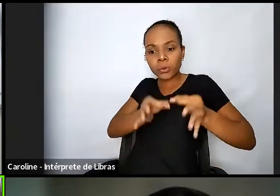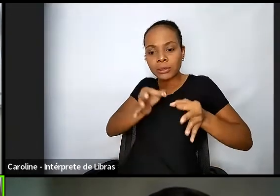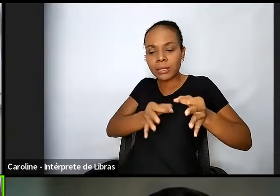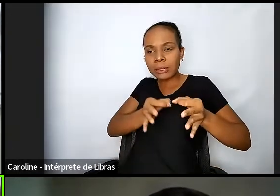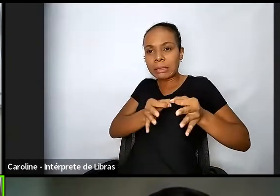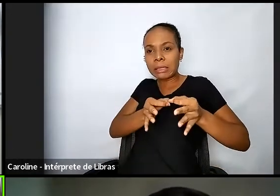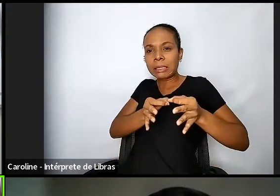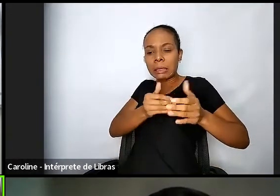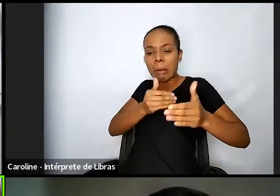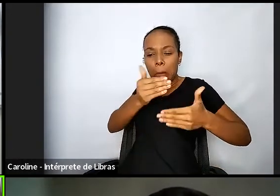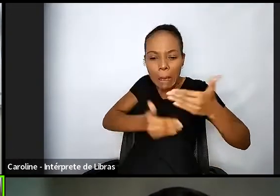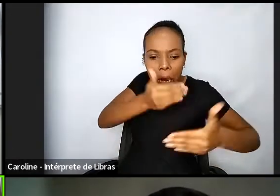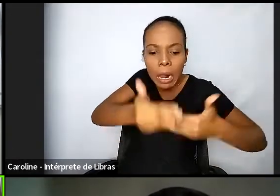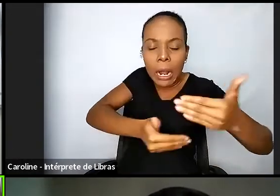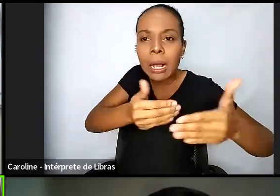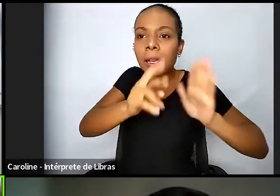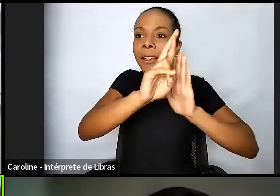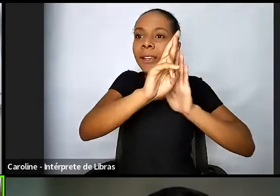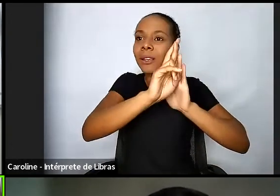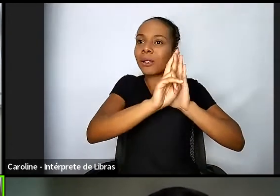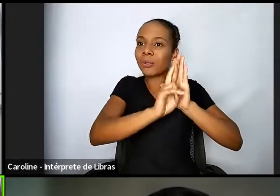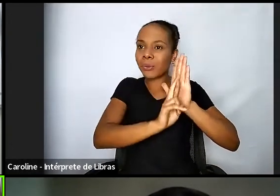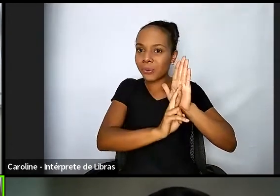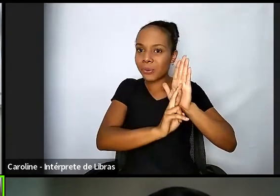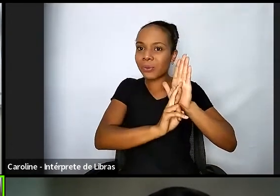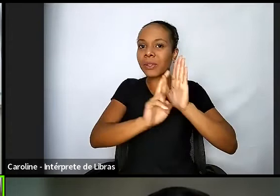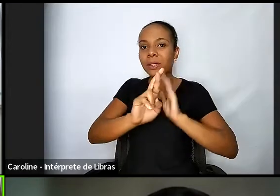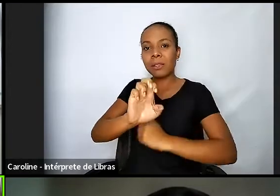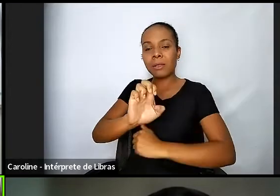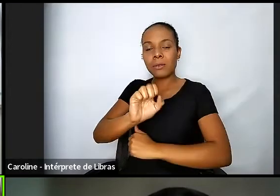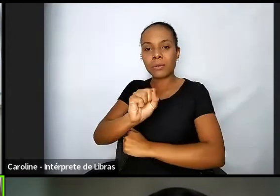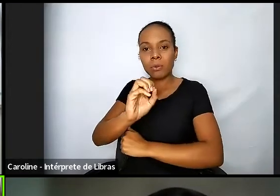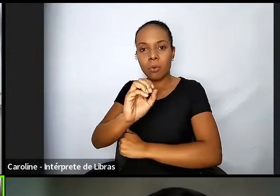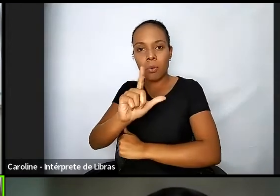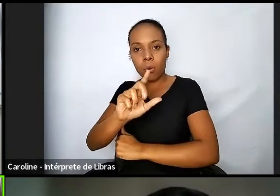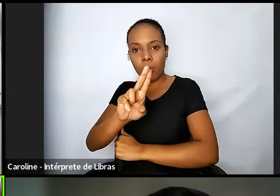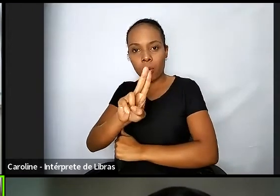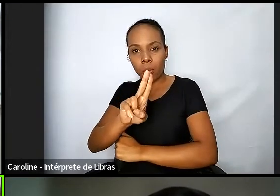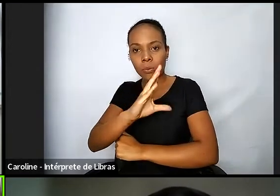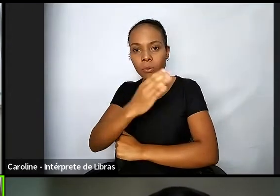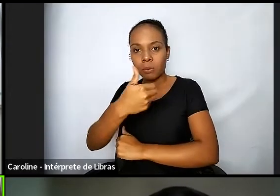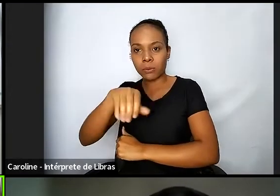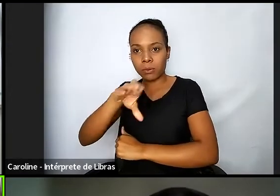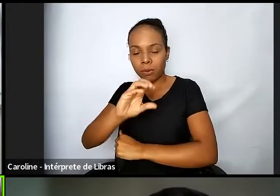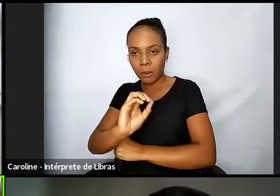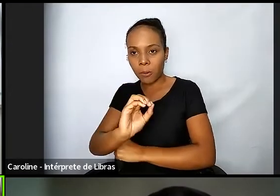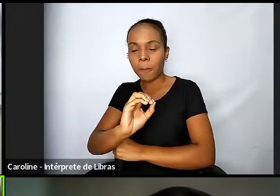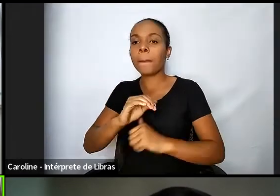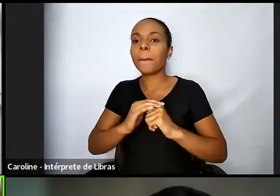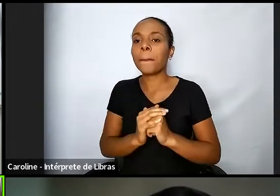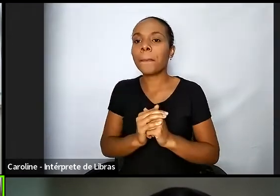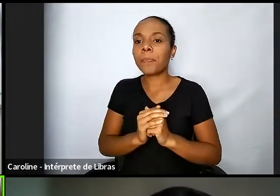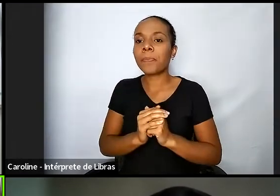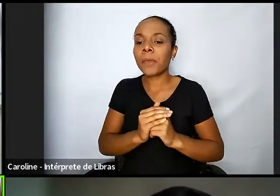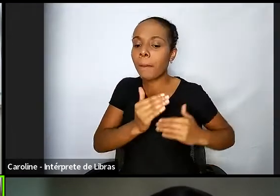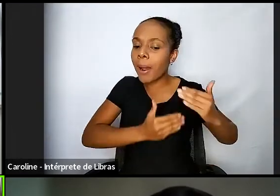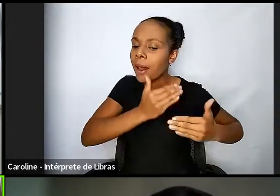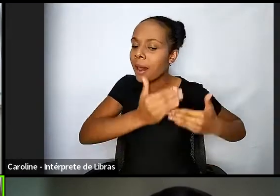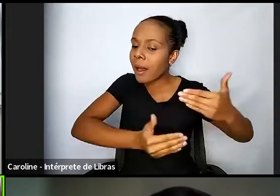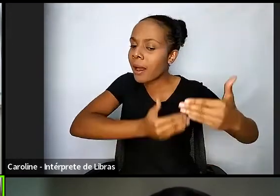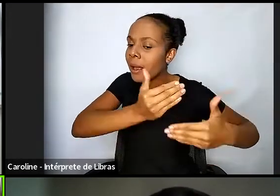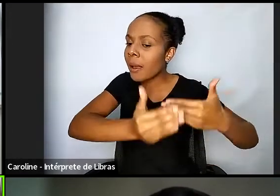resolução, na criação de políticas